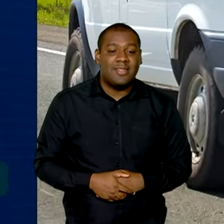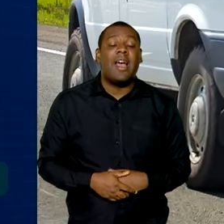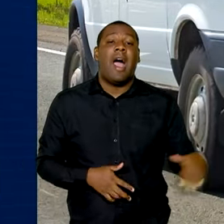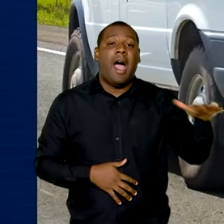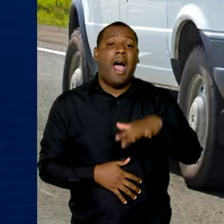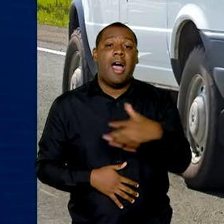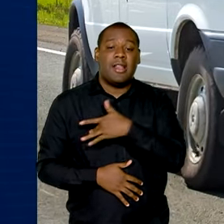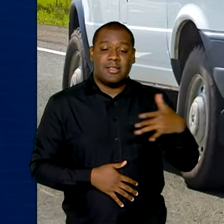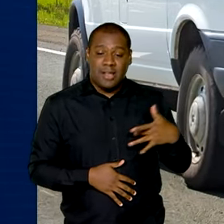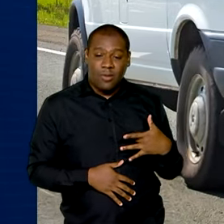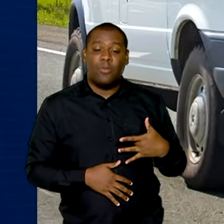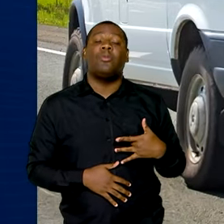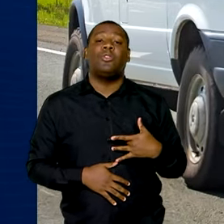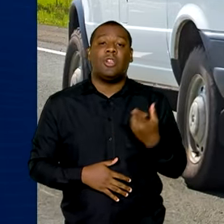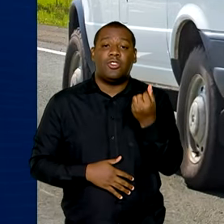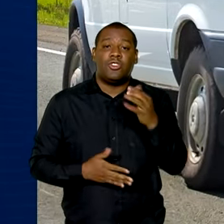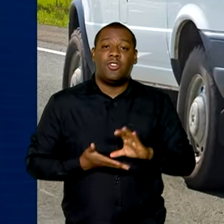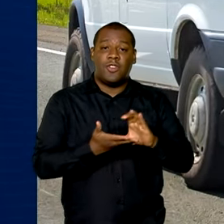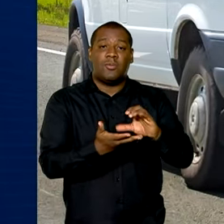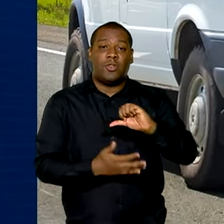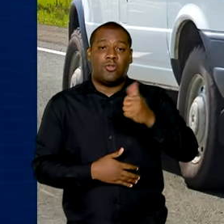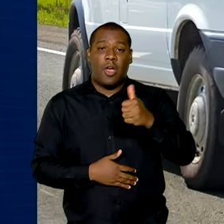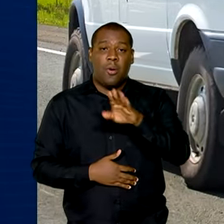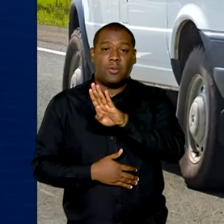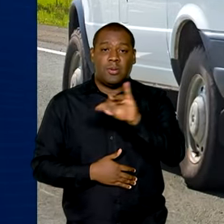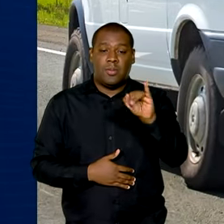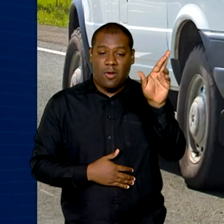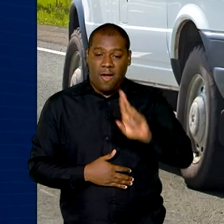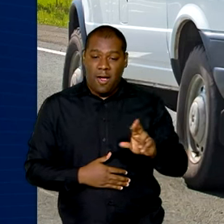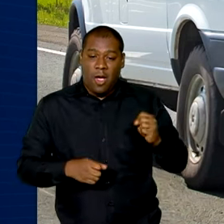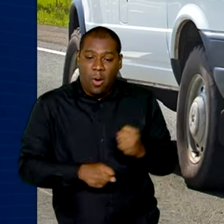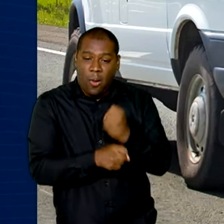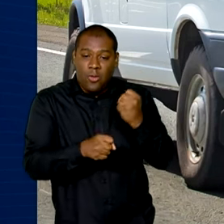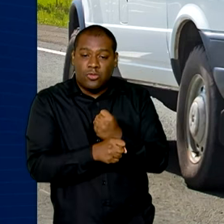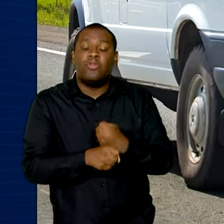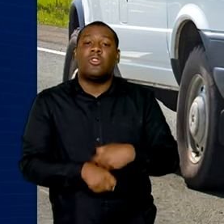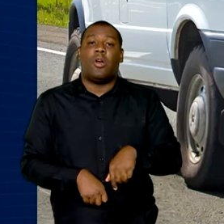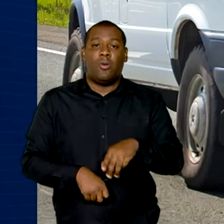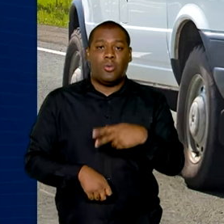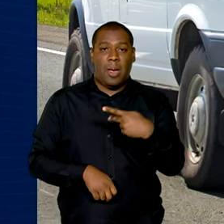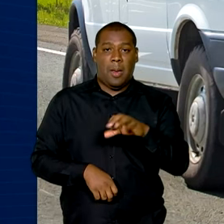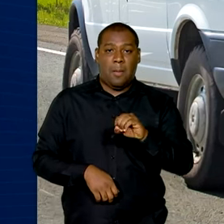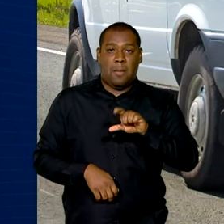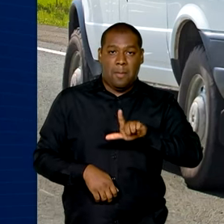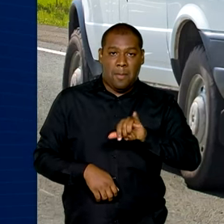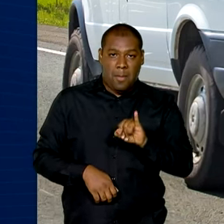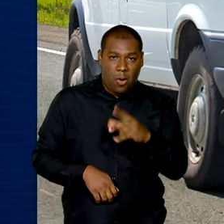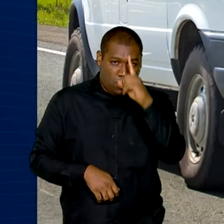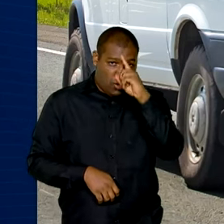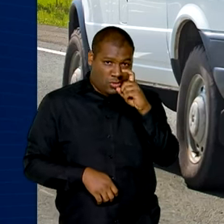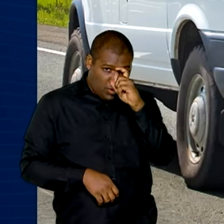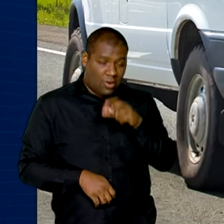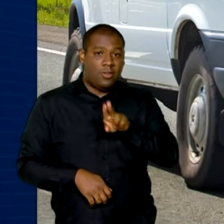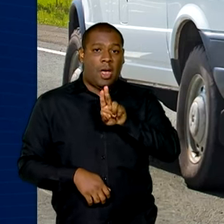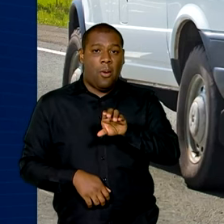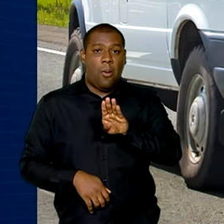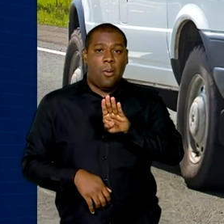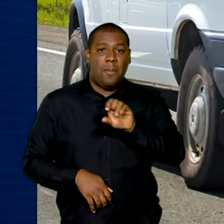cerca de 11 bilhões de reais para obras como a construção de policlínicas, unidades básicas de saúde,